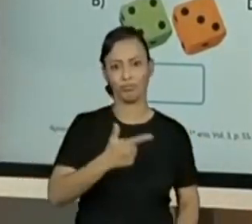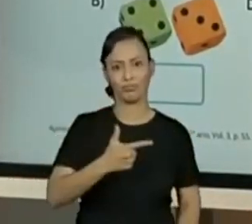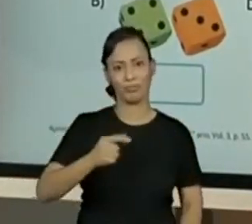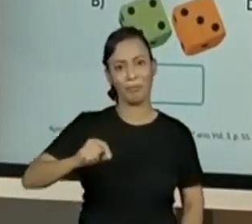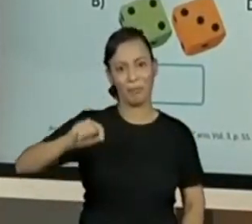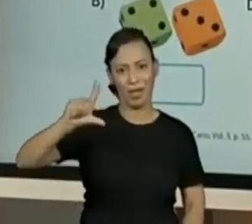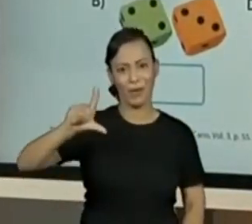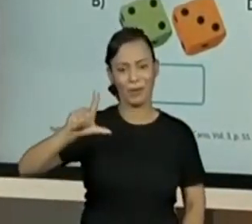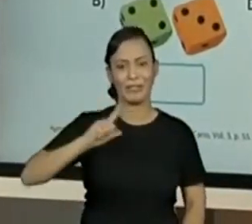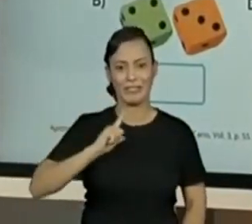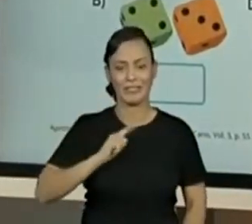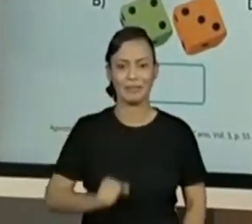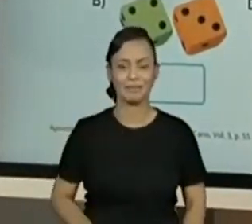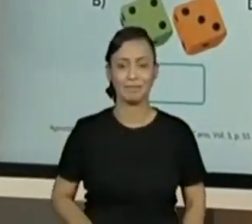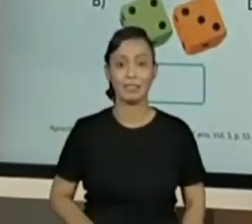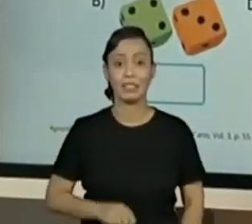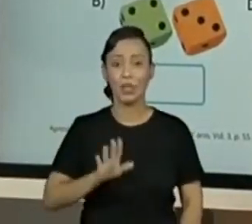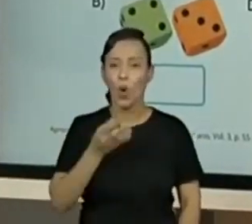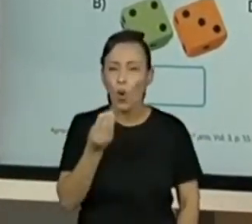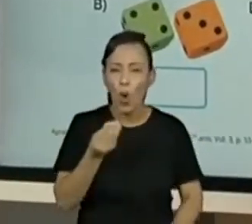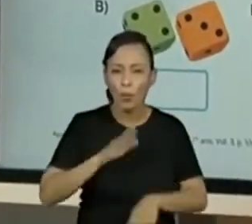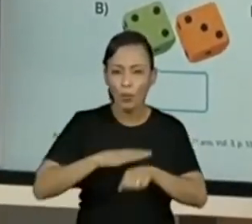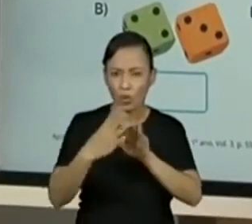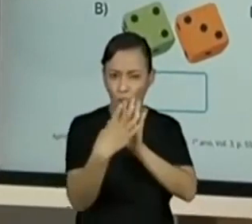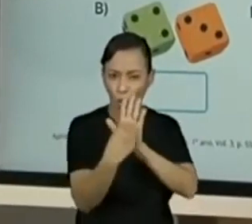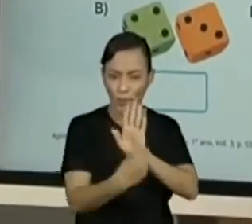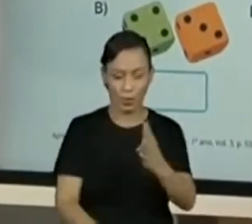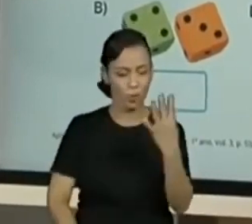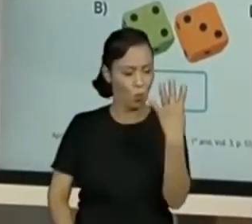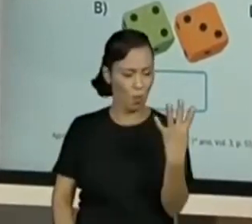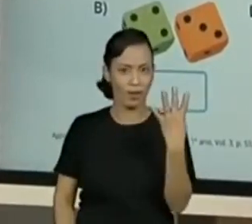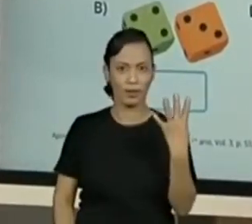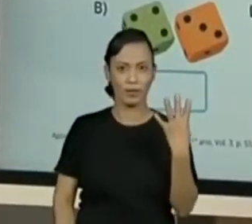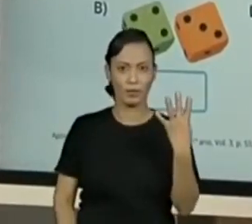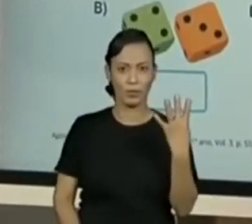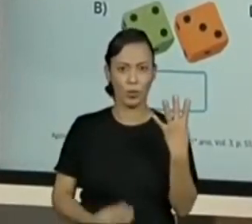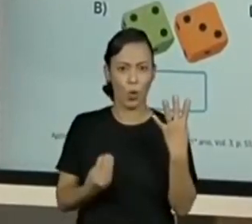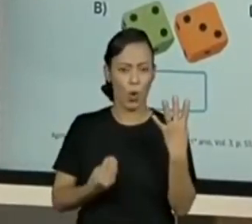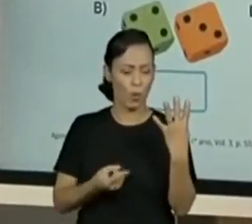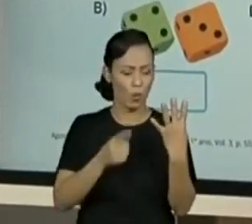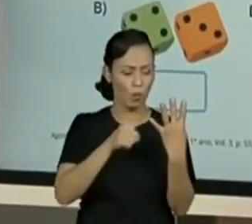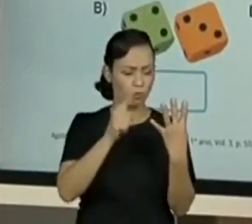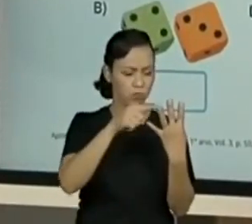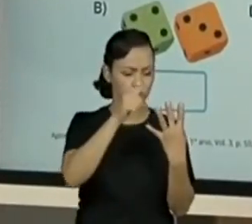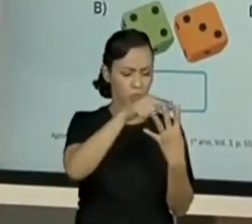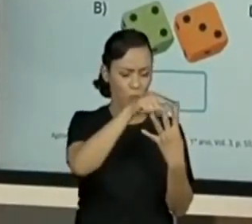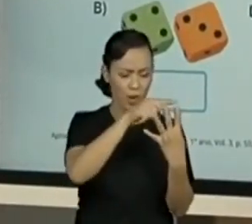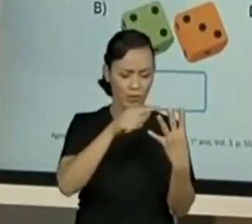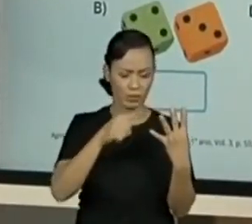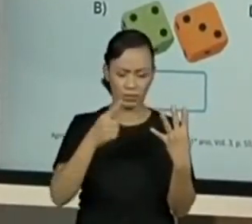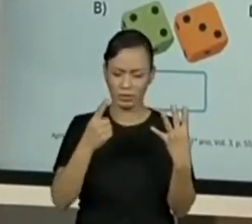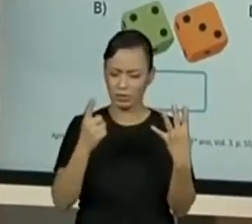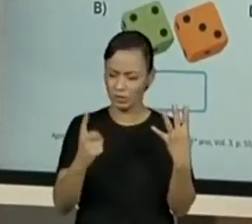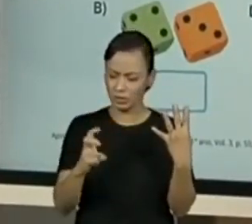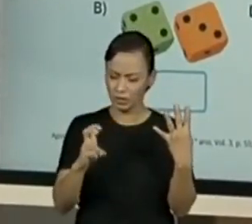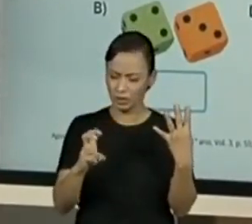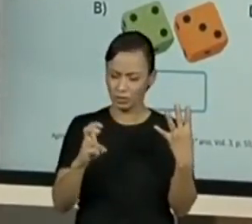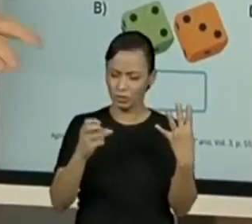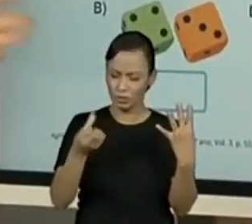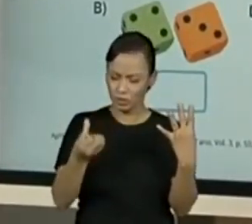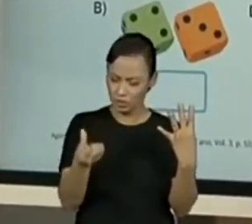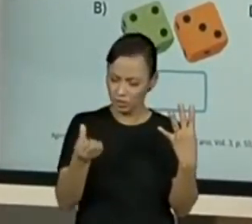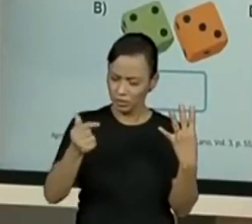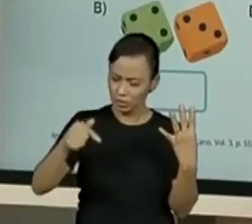quatro aqui na mão. Quatro. Na mão. Então, vamos lá. Seis, sete, oito, nove.